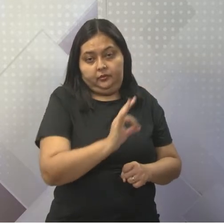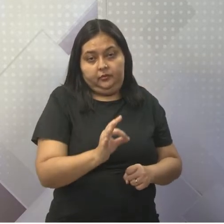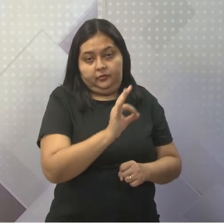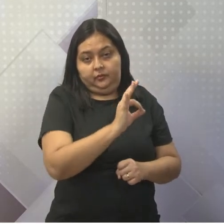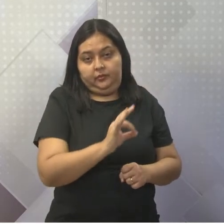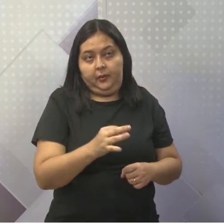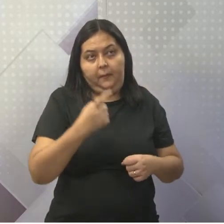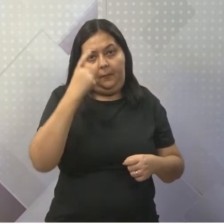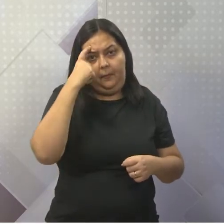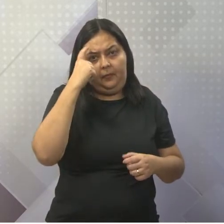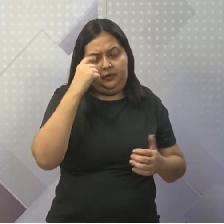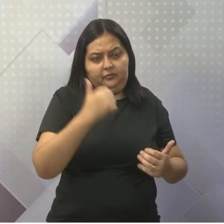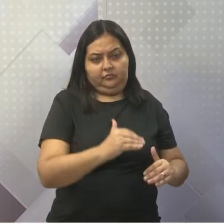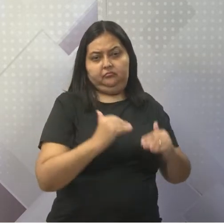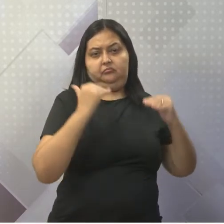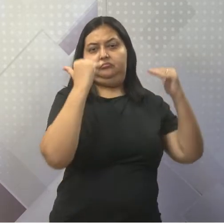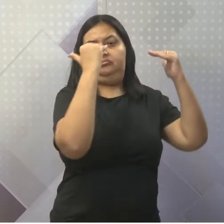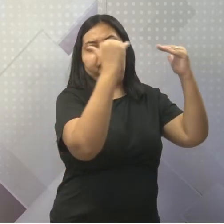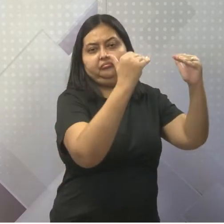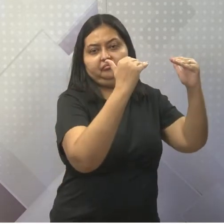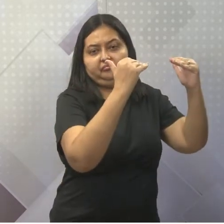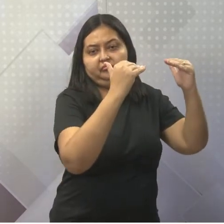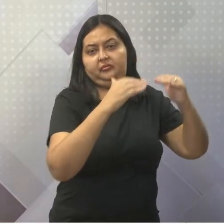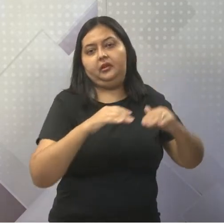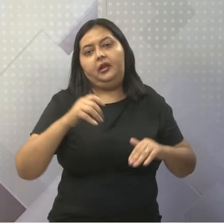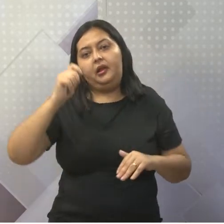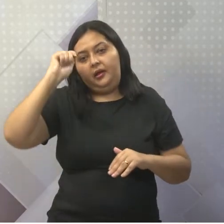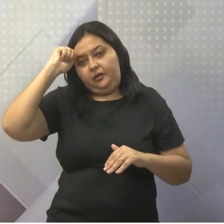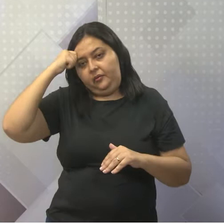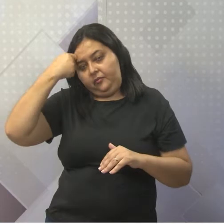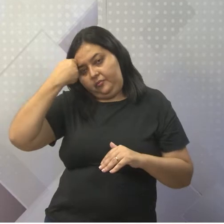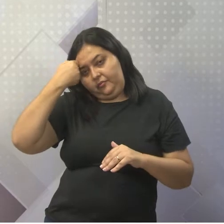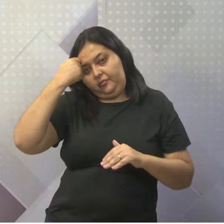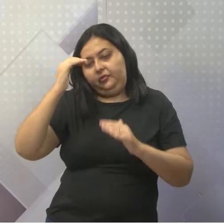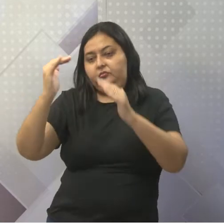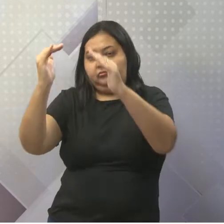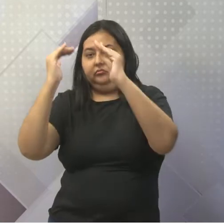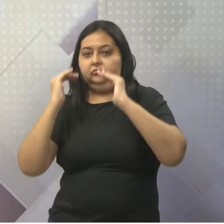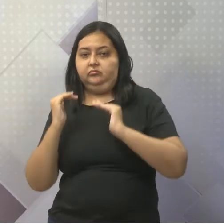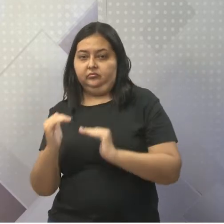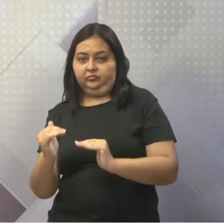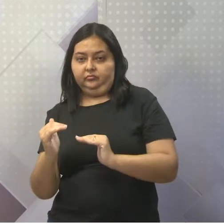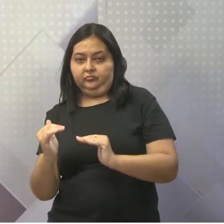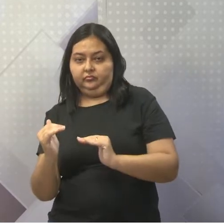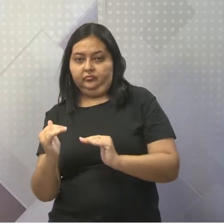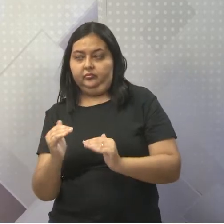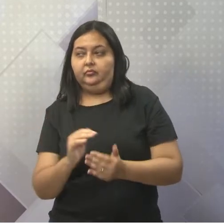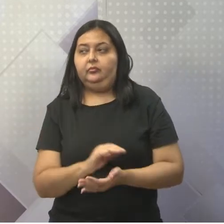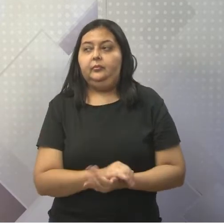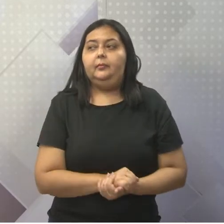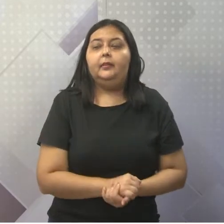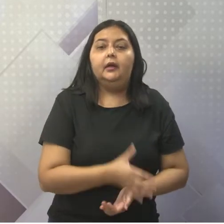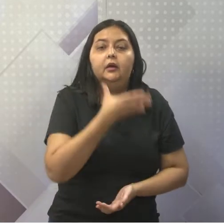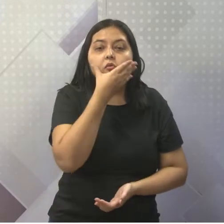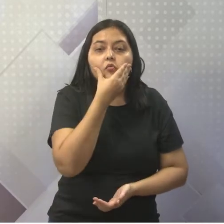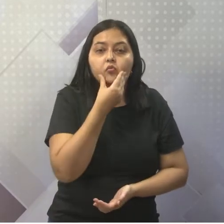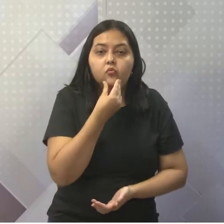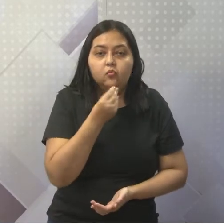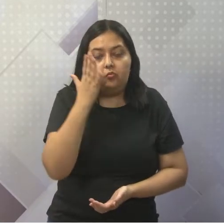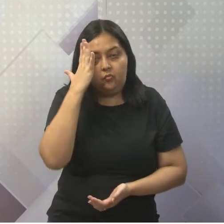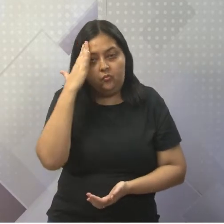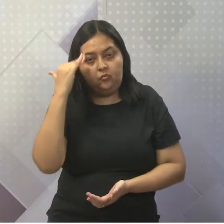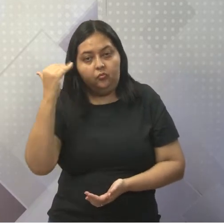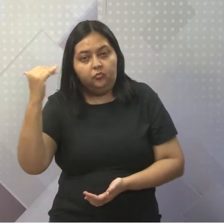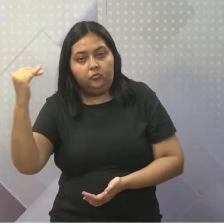% da população negra. E havia uma segregação semelhante dos Estados Unidos, do tempo de Martin Luther King, onde havia